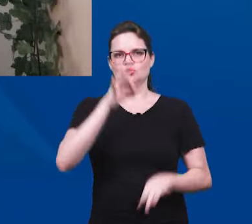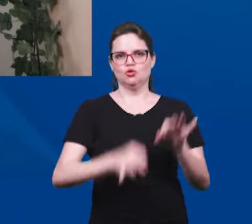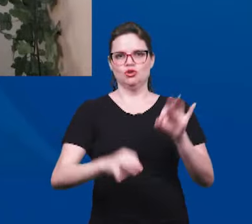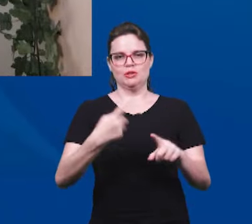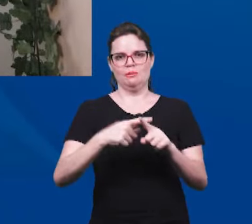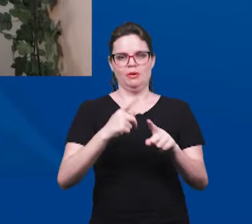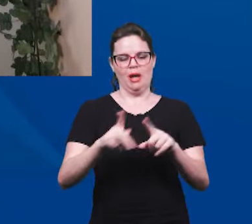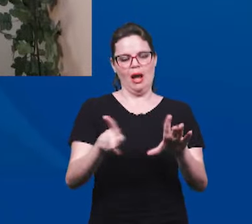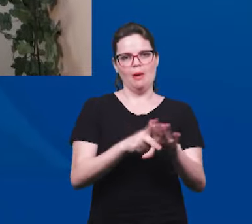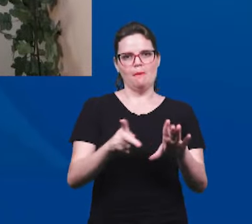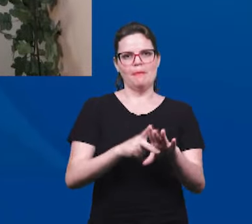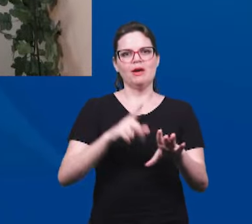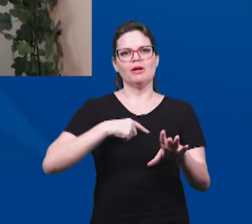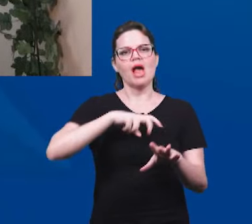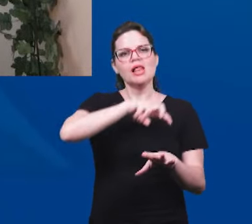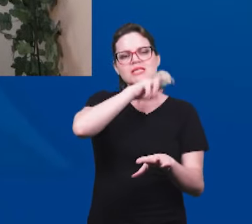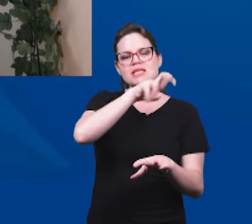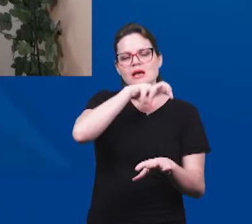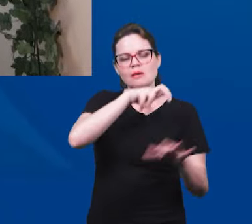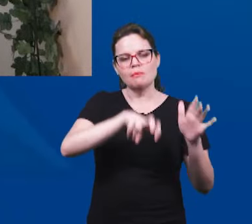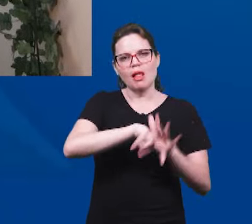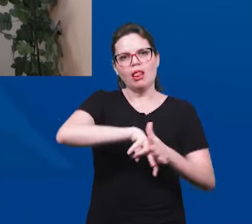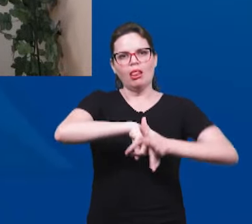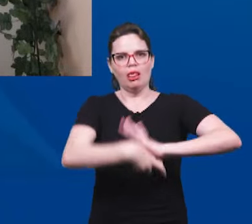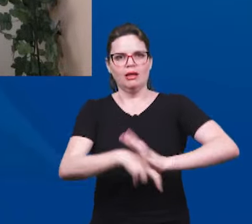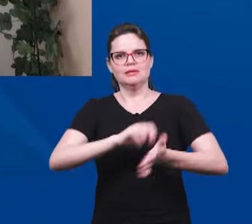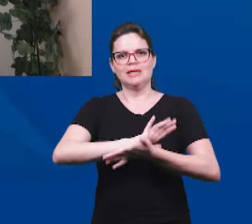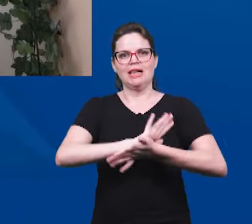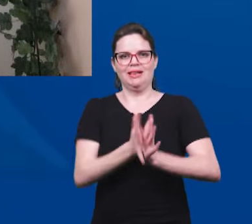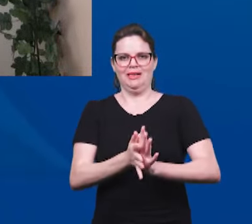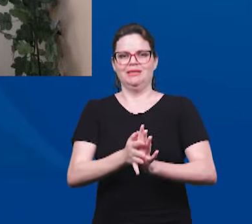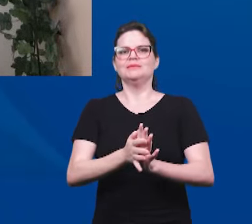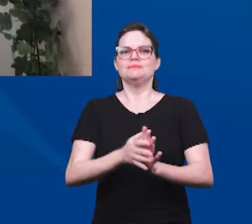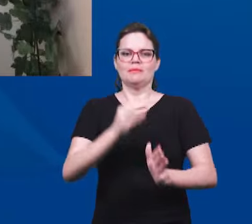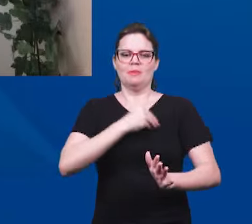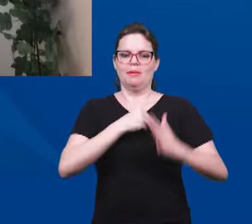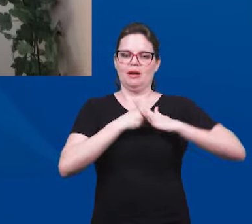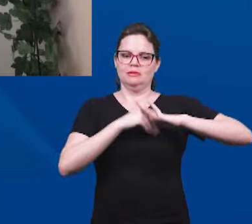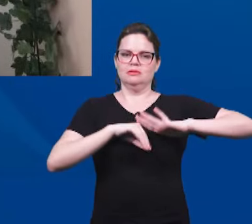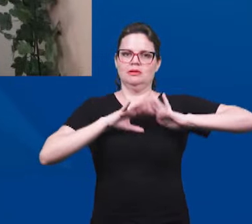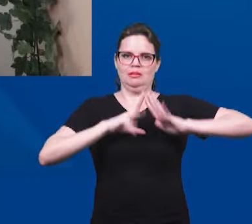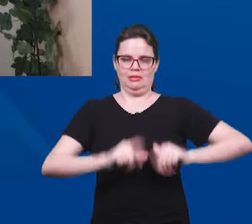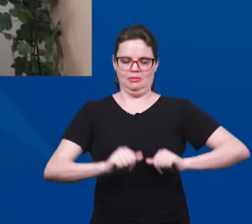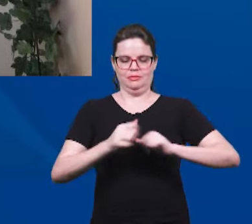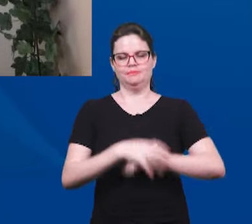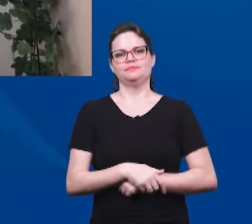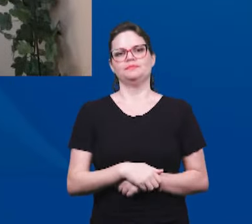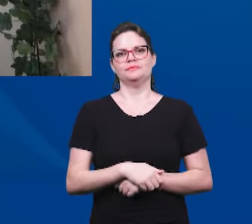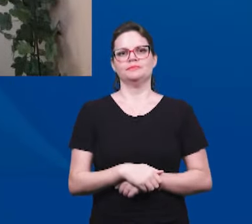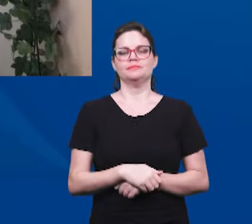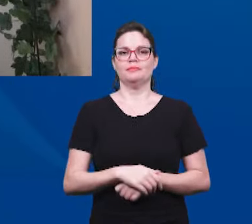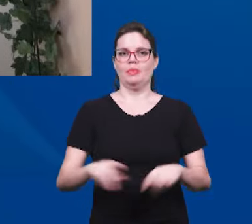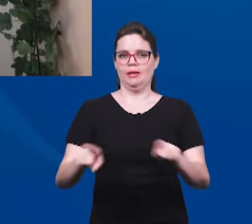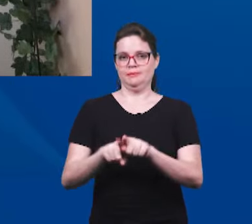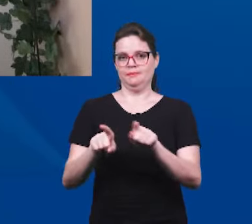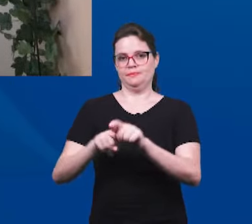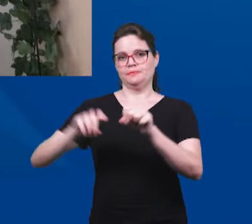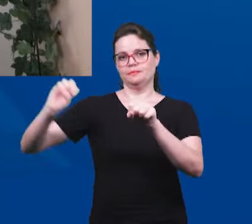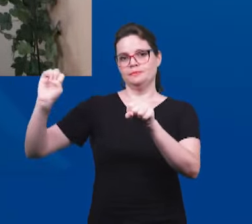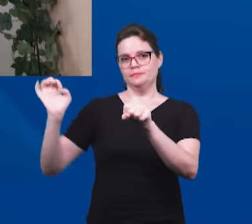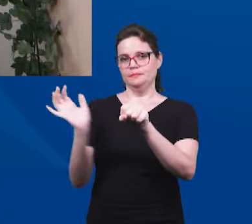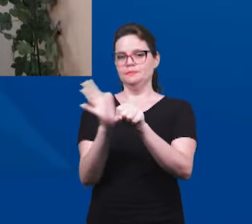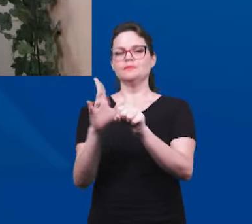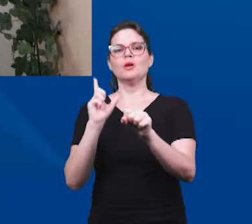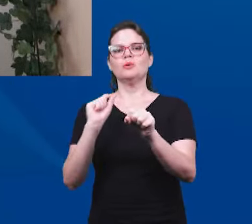cabeça da serpente e retiram toda a condenação do pecado. Na carta direcionada à igreja de Sardes